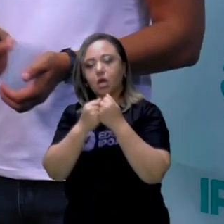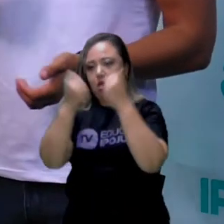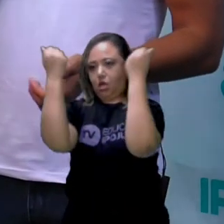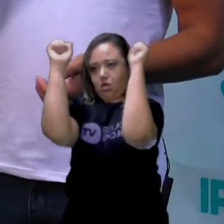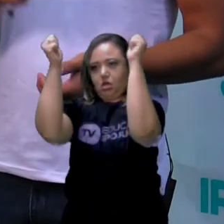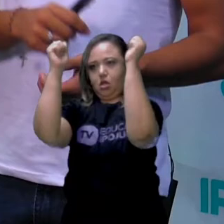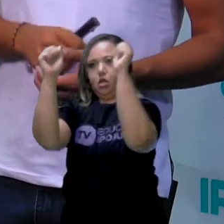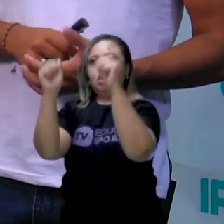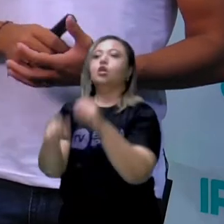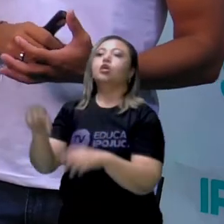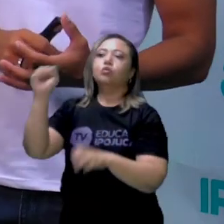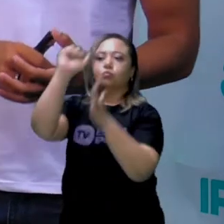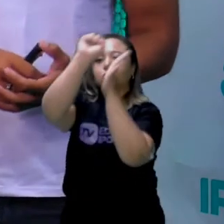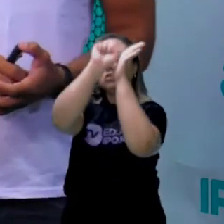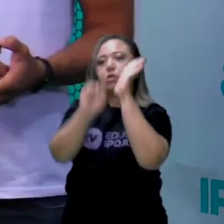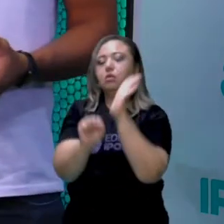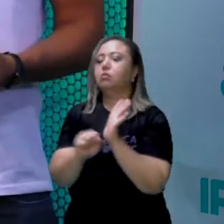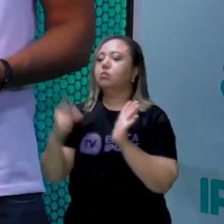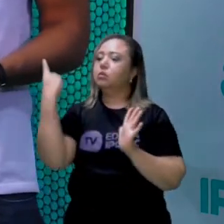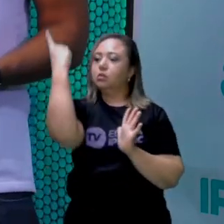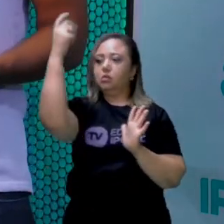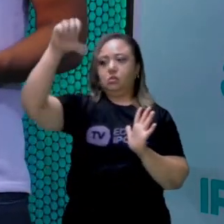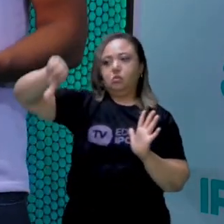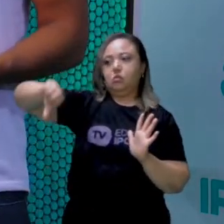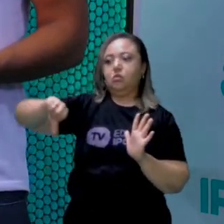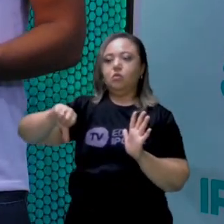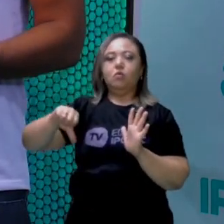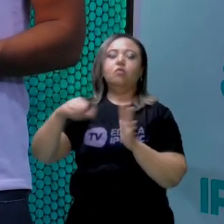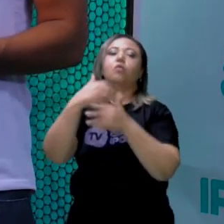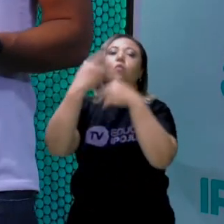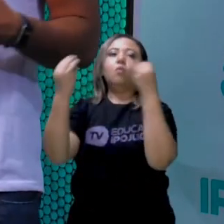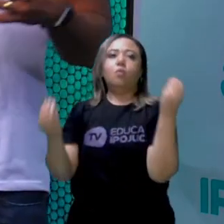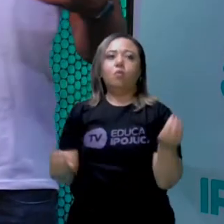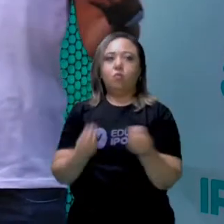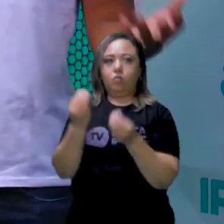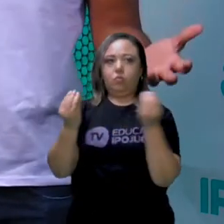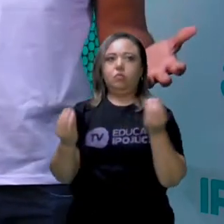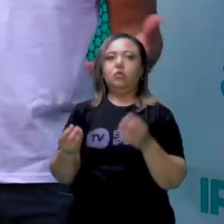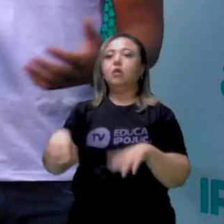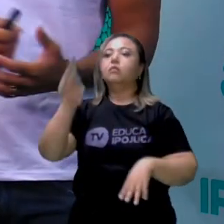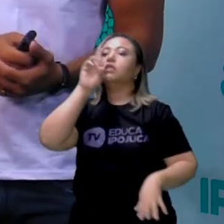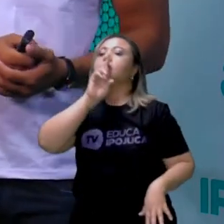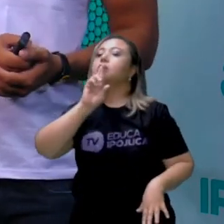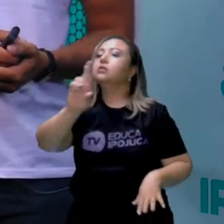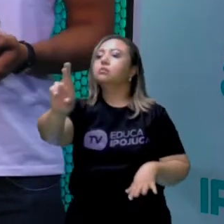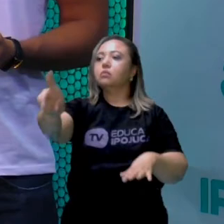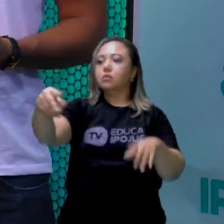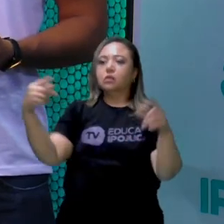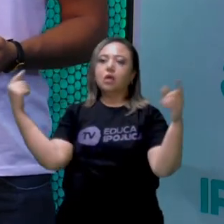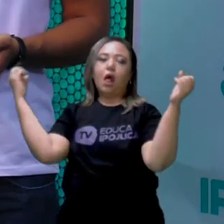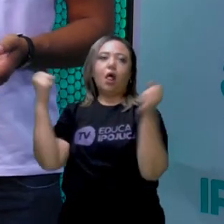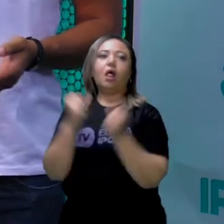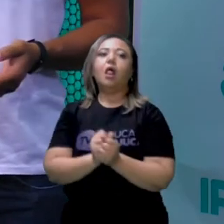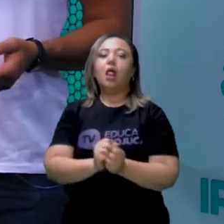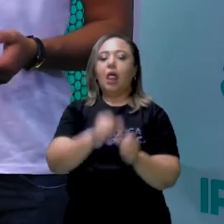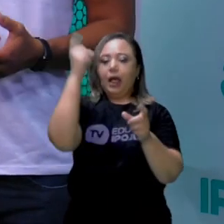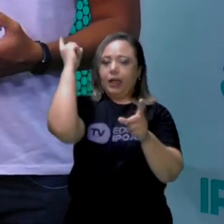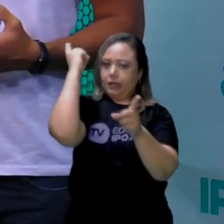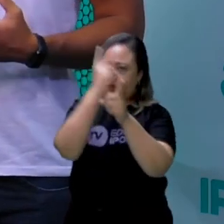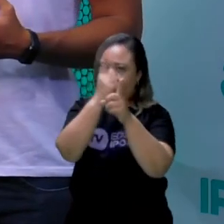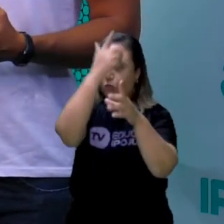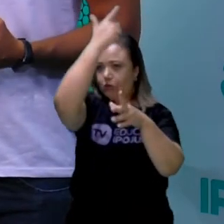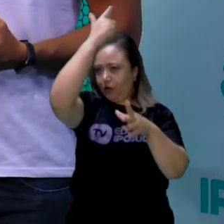Bom, ficam essas quatro perguntinhas para vocês responderem. A gente se encontra na nossa próxima semana